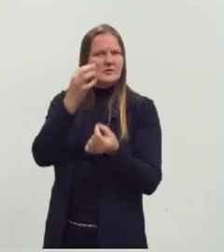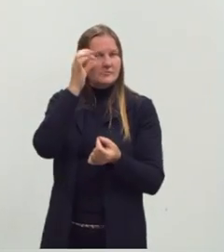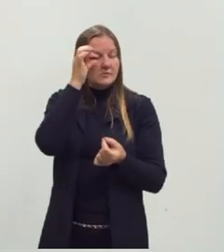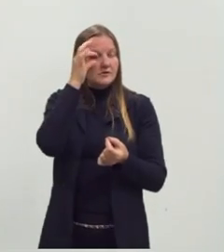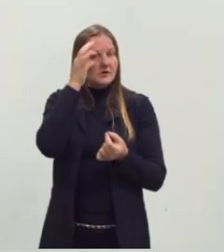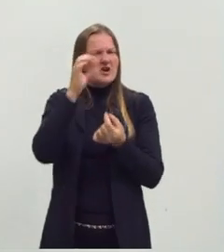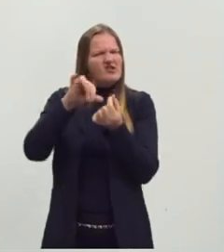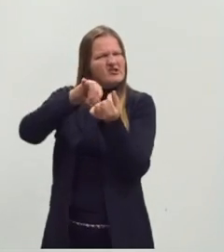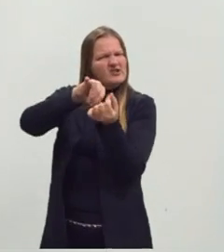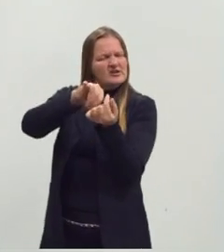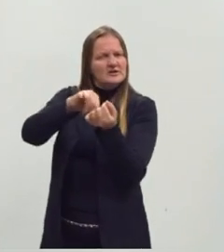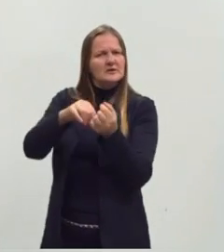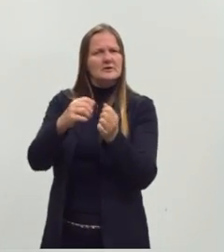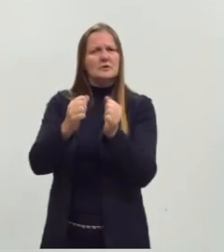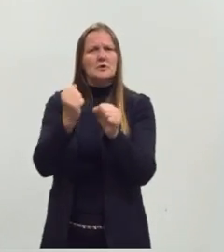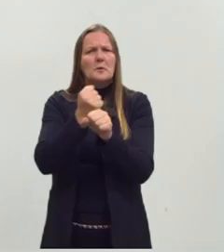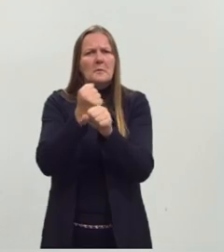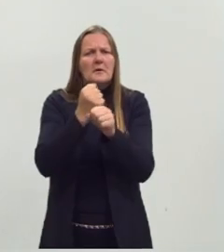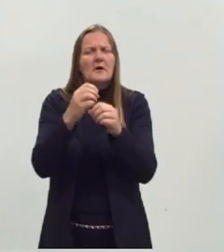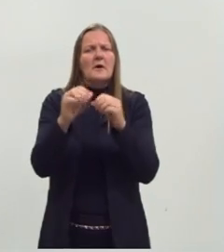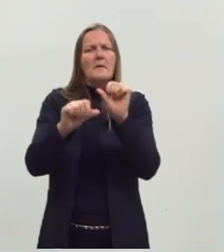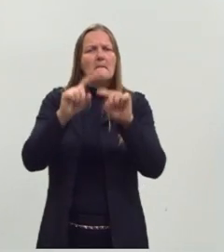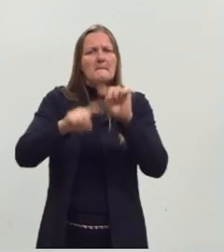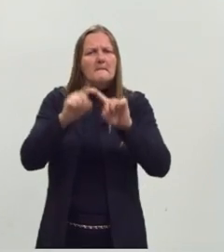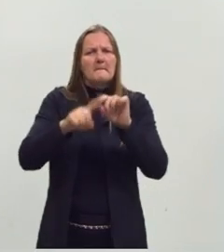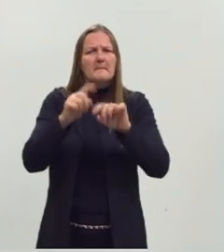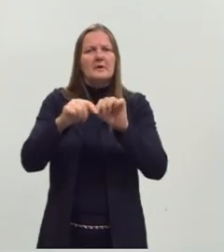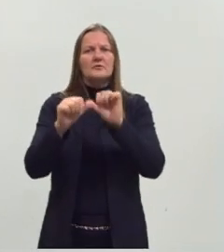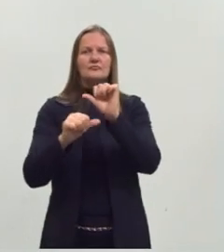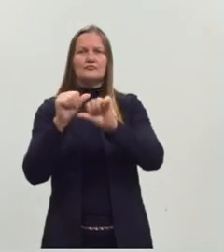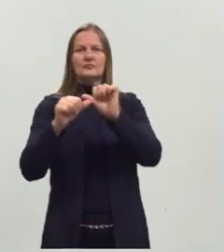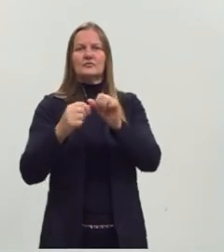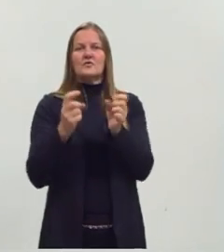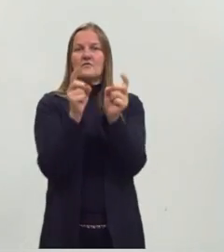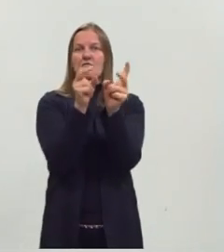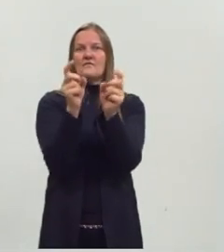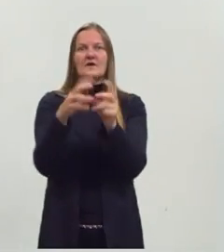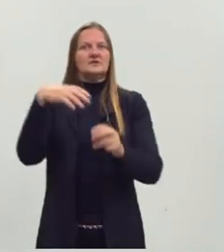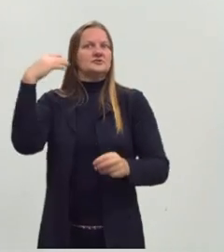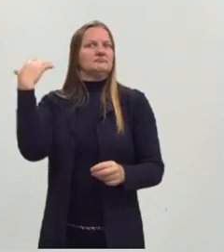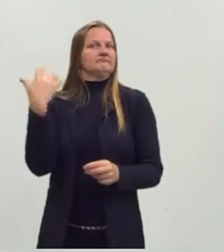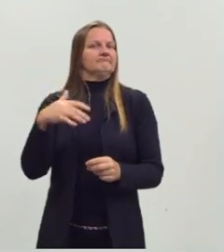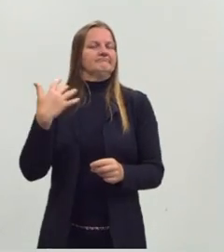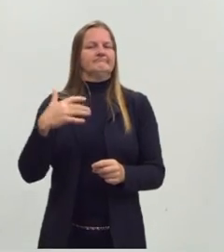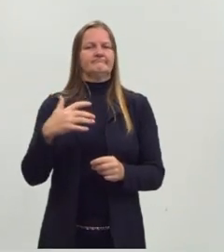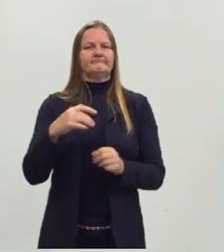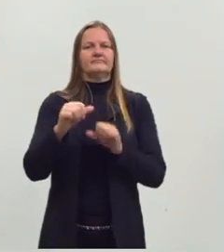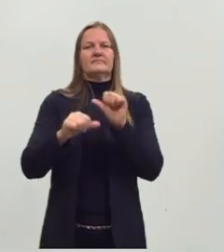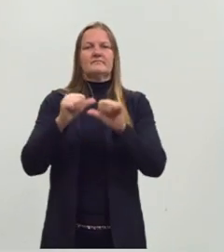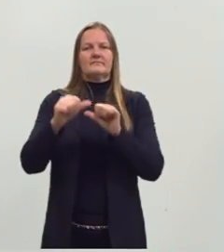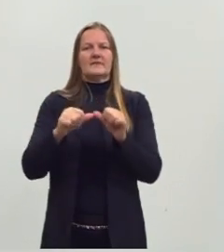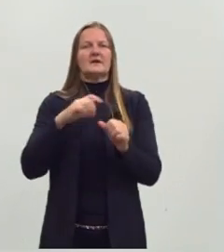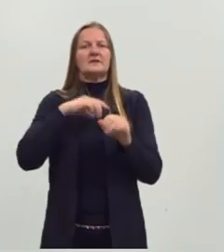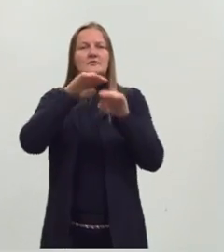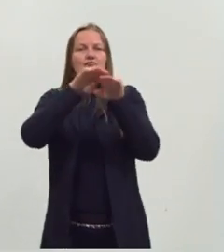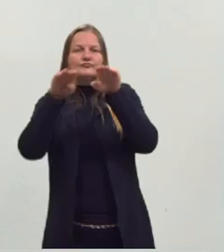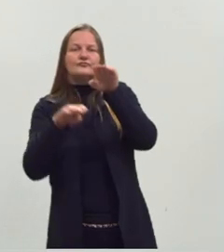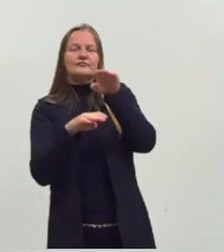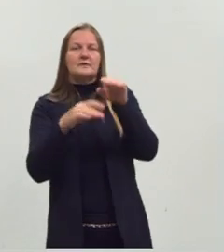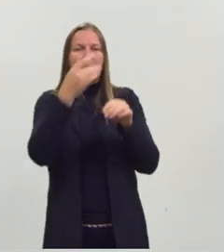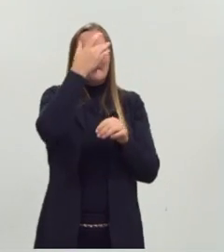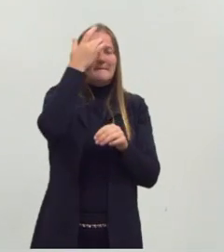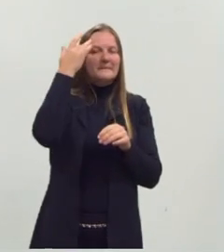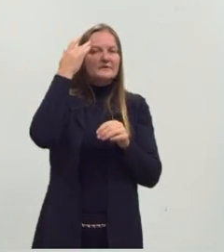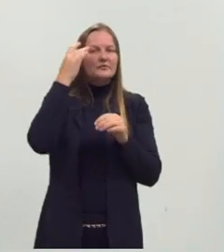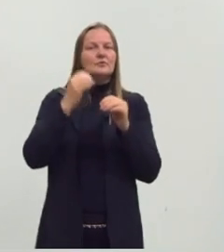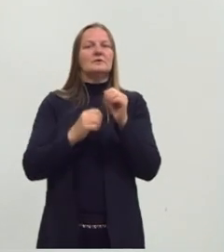processarem essas riquezas naturais e venderem elas novamente. Então, também existe uma desigualdade entre as pessoas,